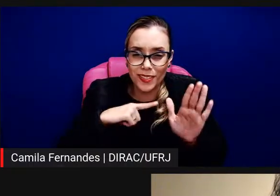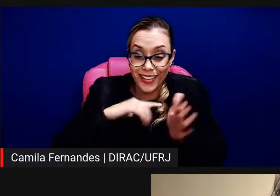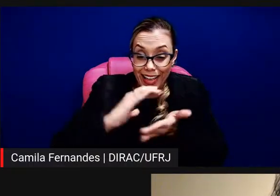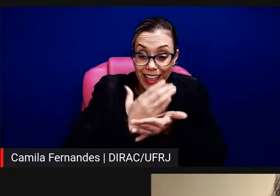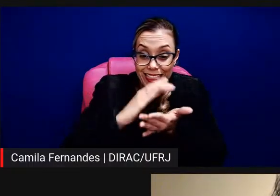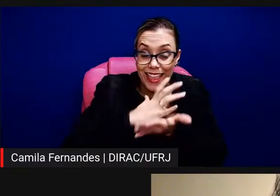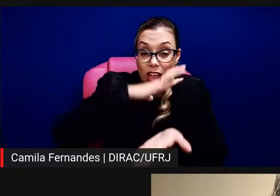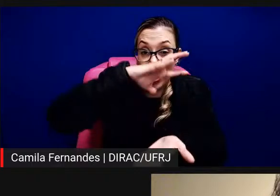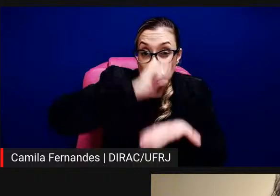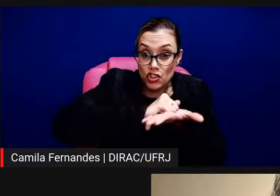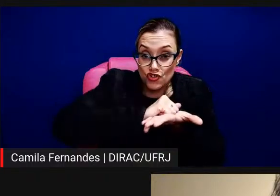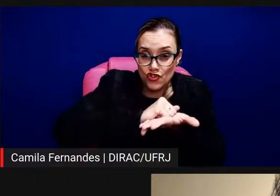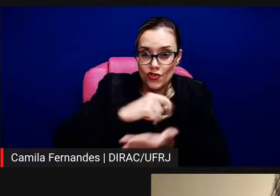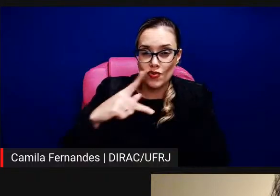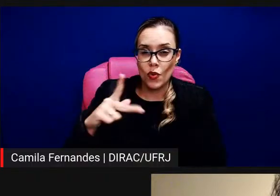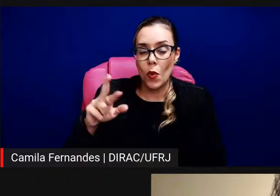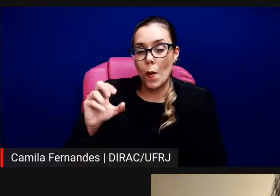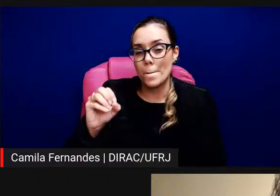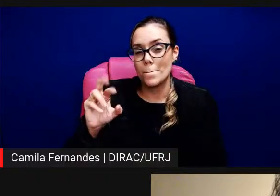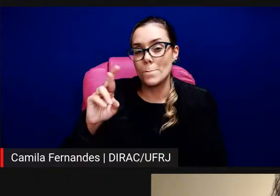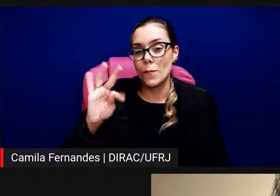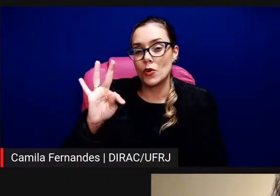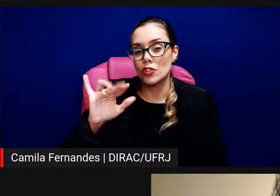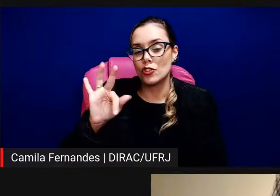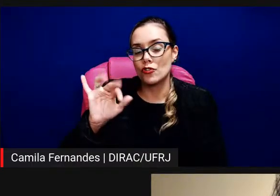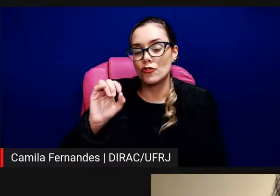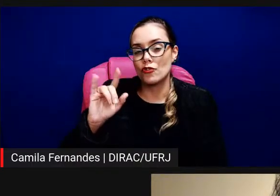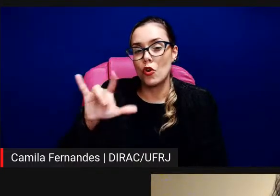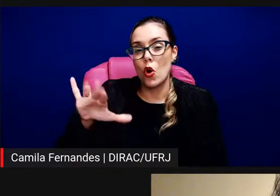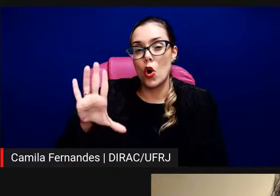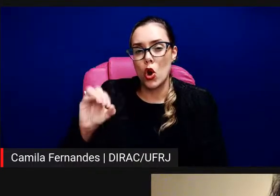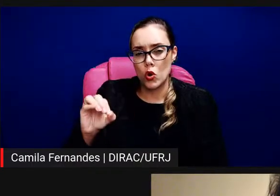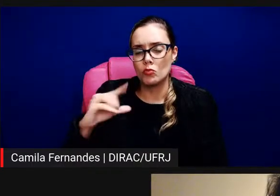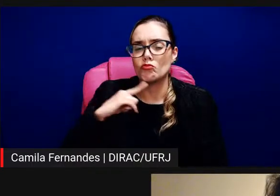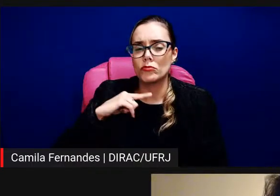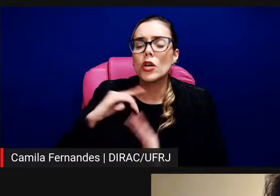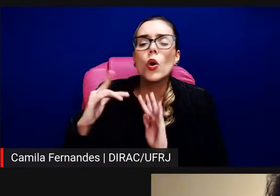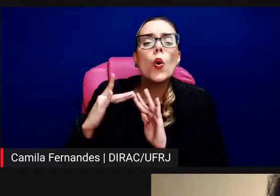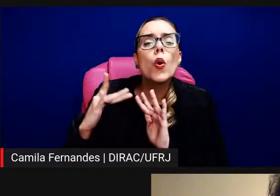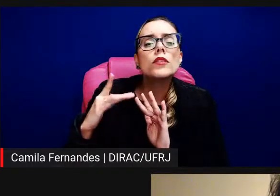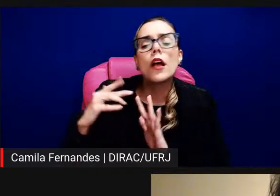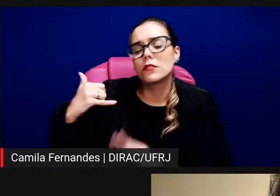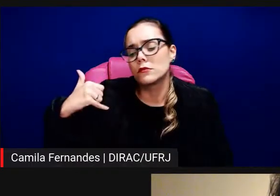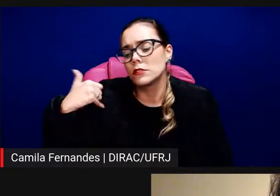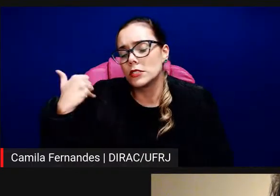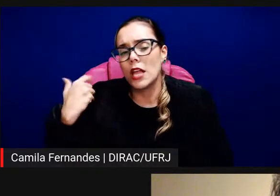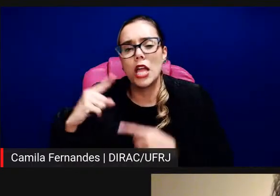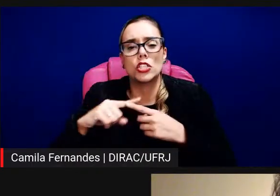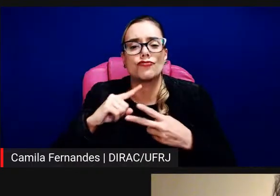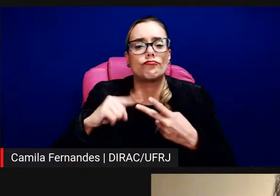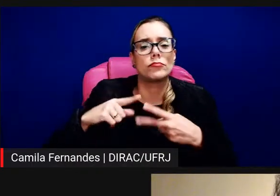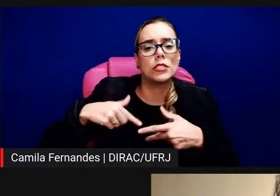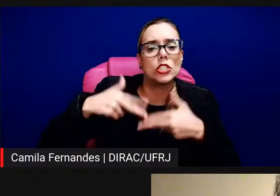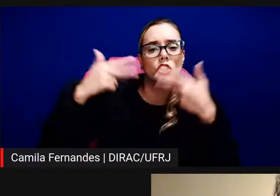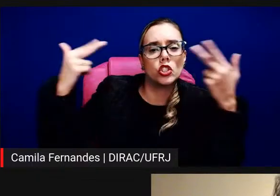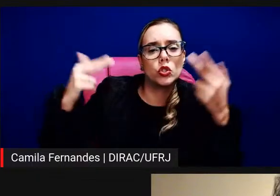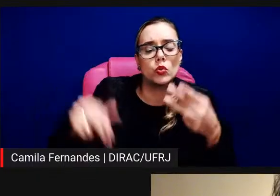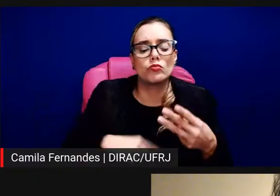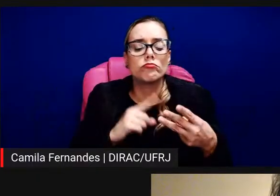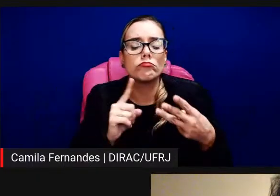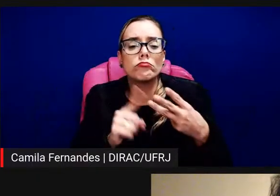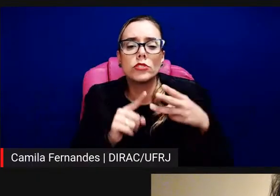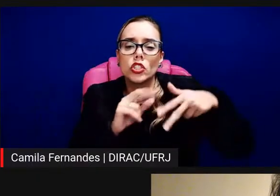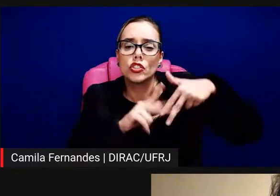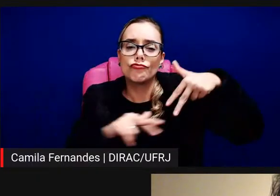que tipo de pessoas em questões de idade, etnia e sexo e por aí